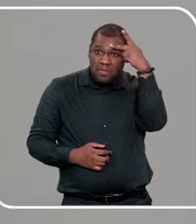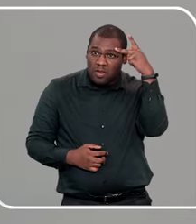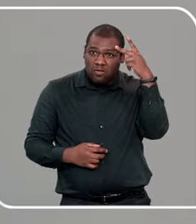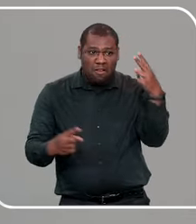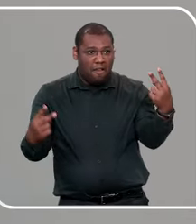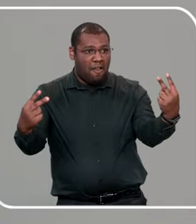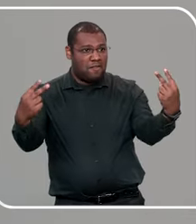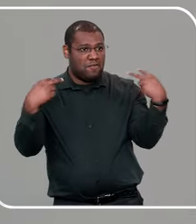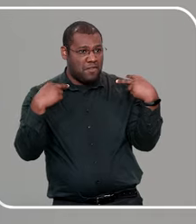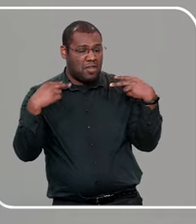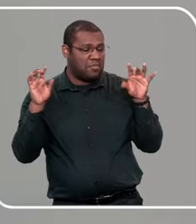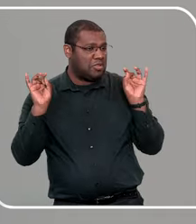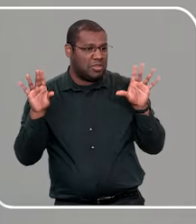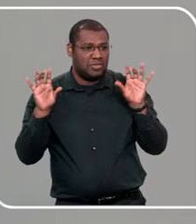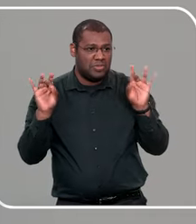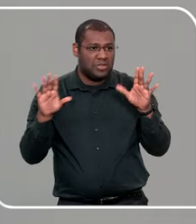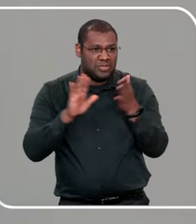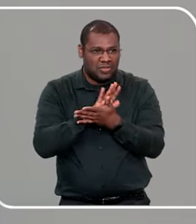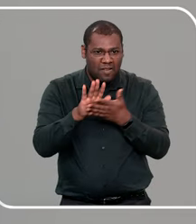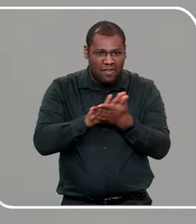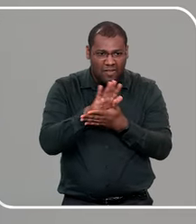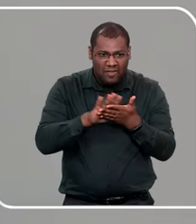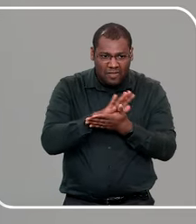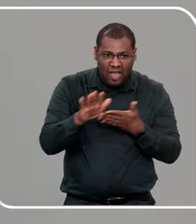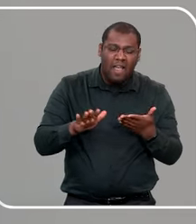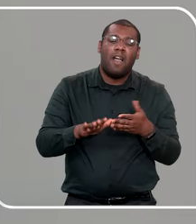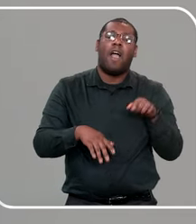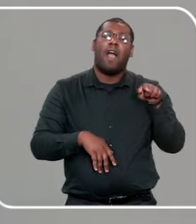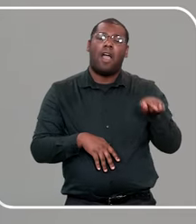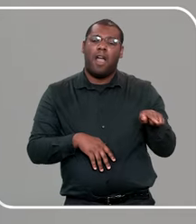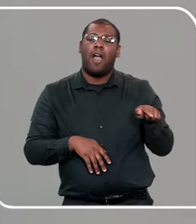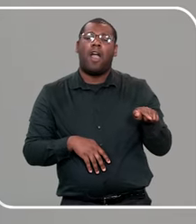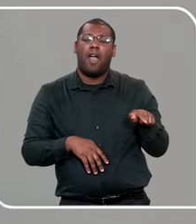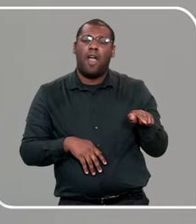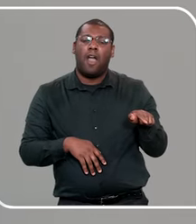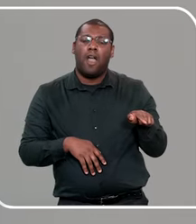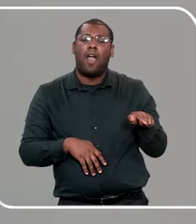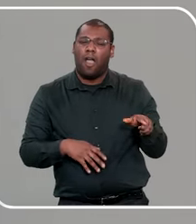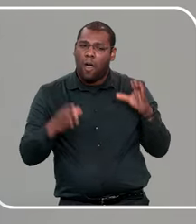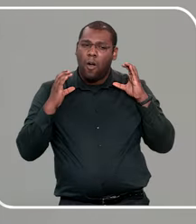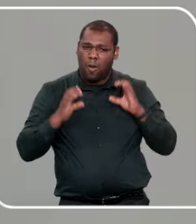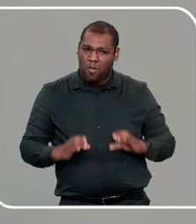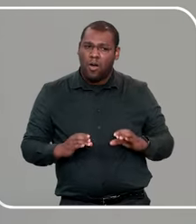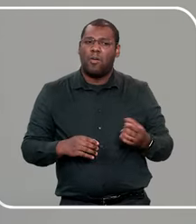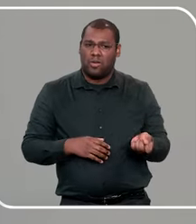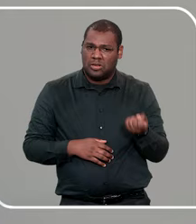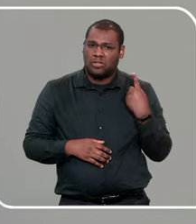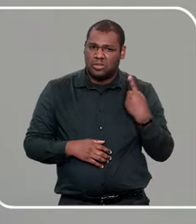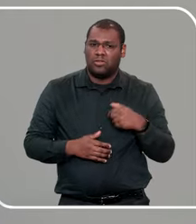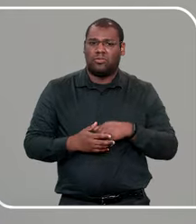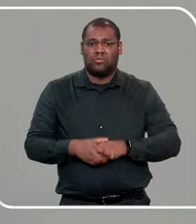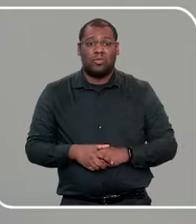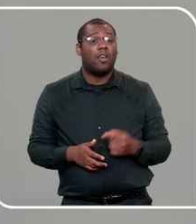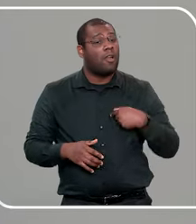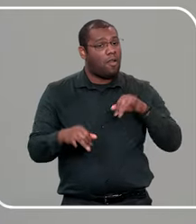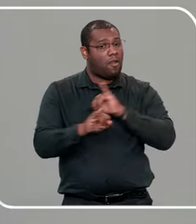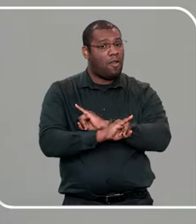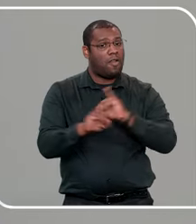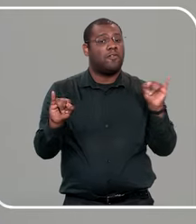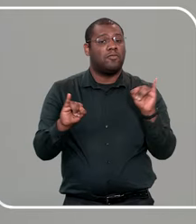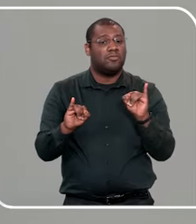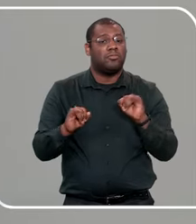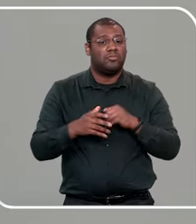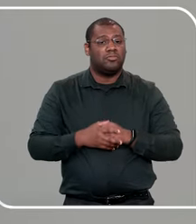família, né, existe alguma coisa errada, e é só, é isso que eu queria deixar, esse recado, e queria que a Vanessa,